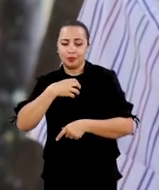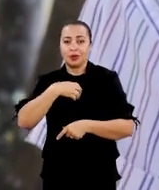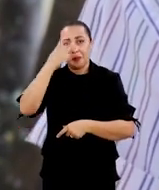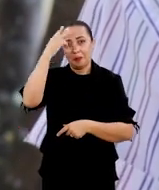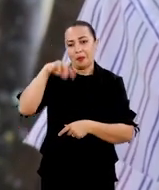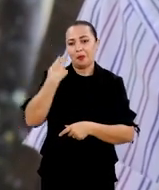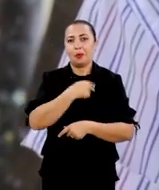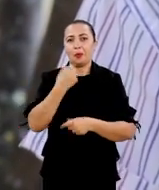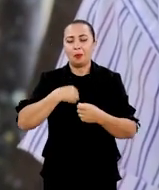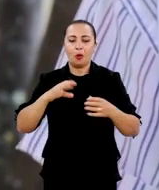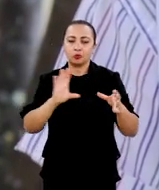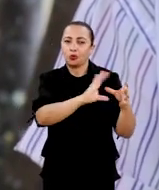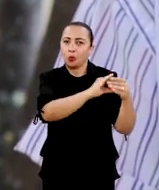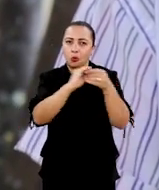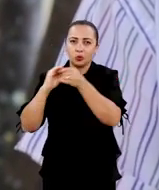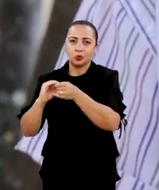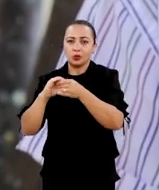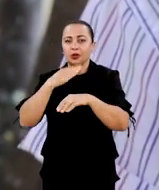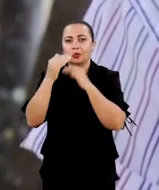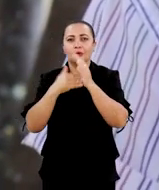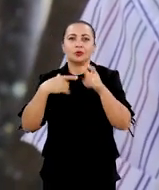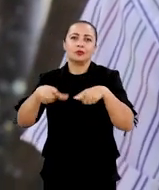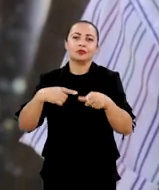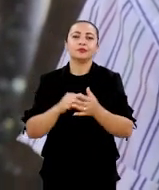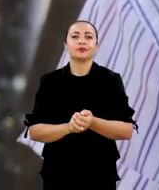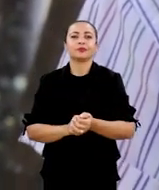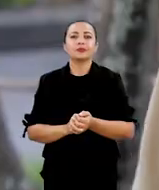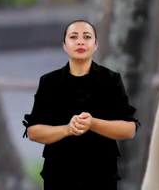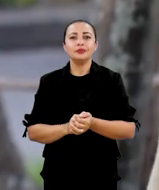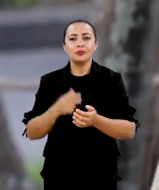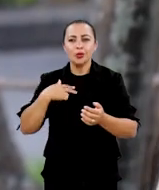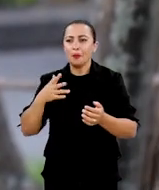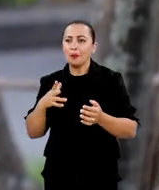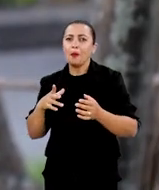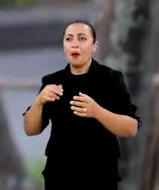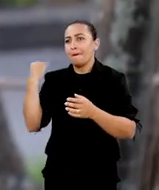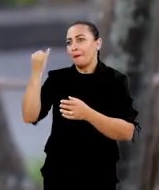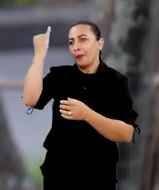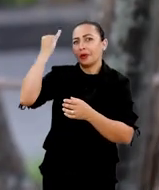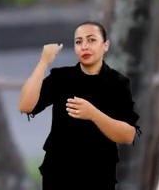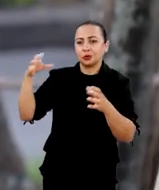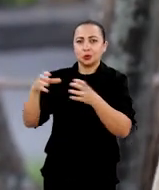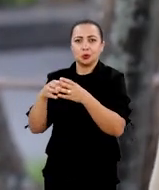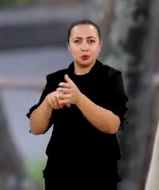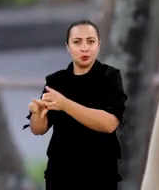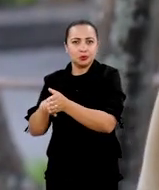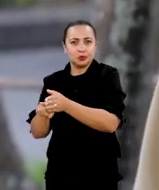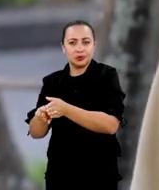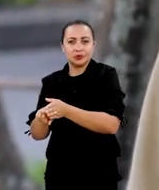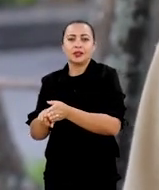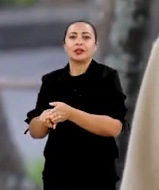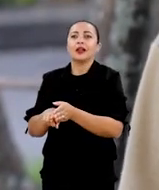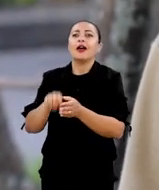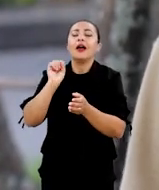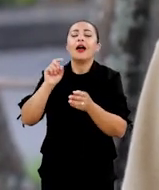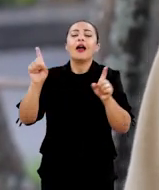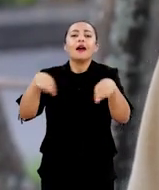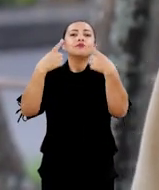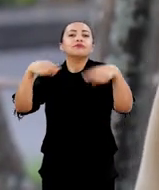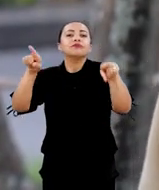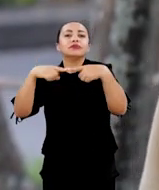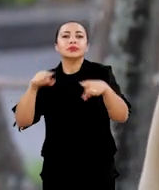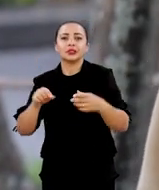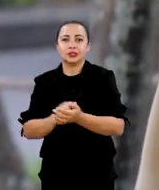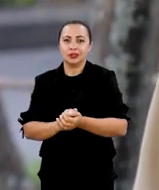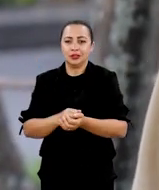Bahia para que assim a gente possa contextualizar em todos os trabalhos. O meu recorte no grupo de pesquisa é justamente o cancioneiro de